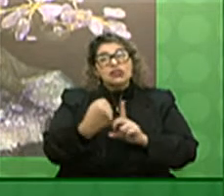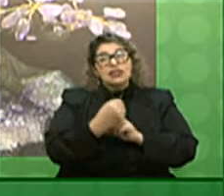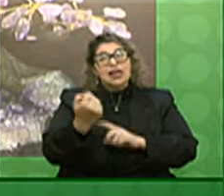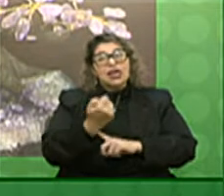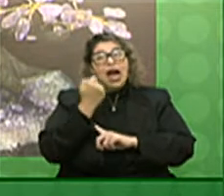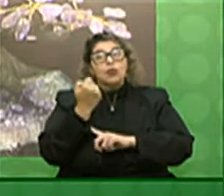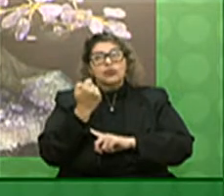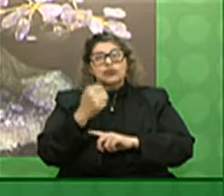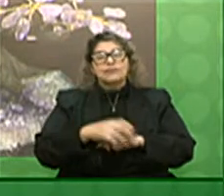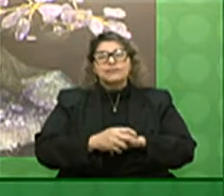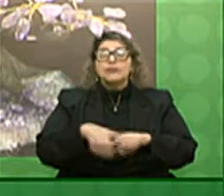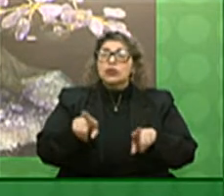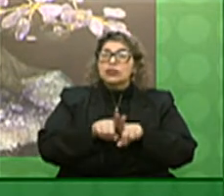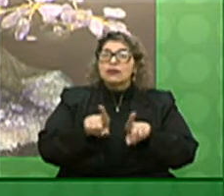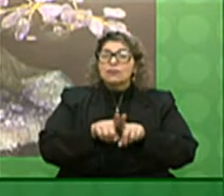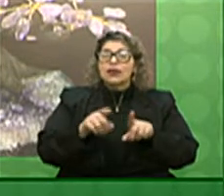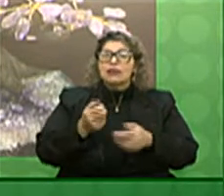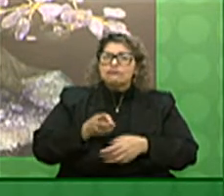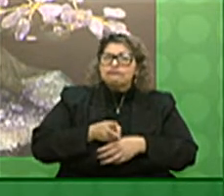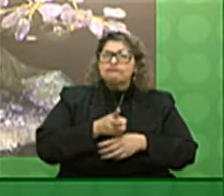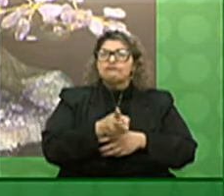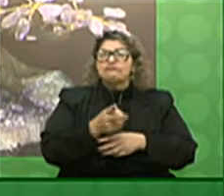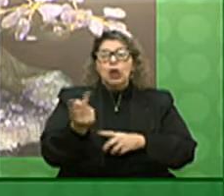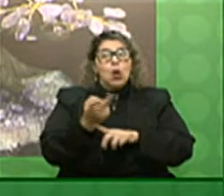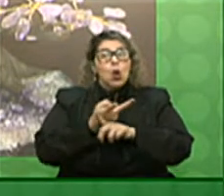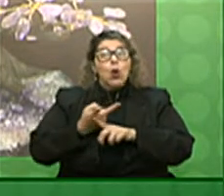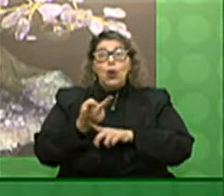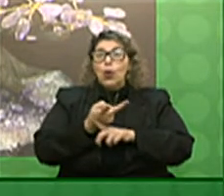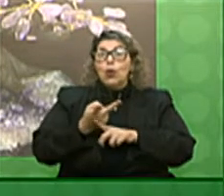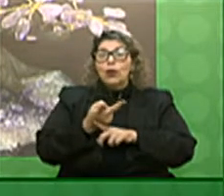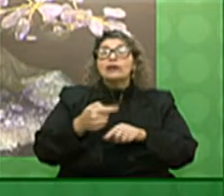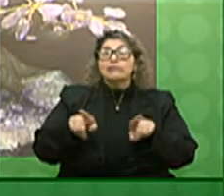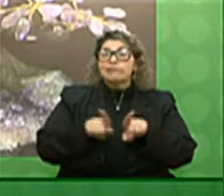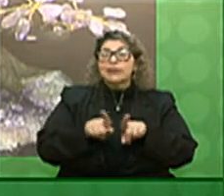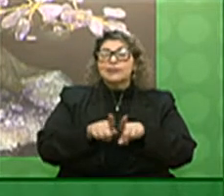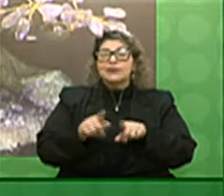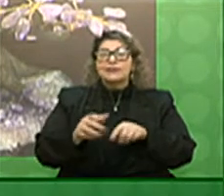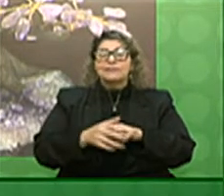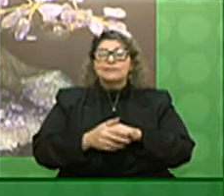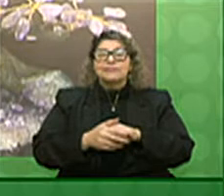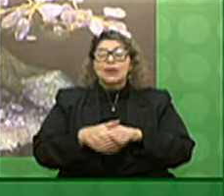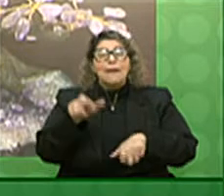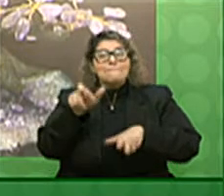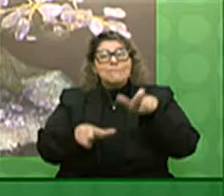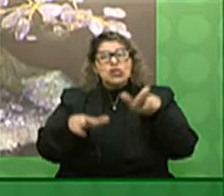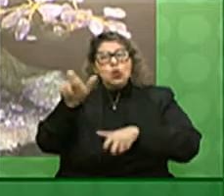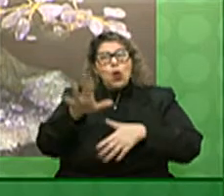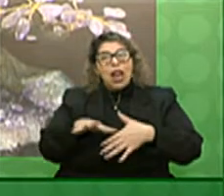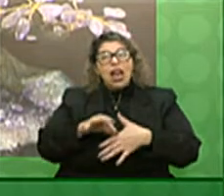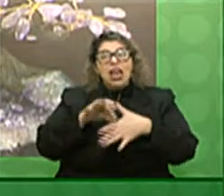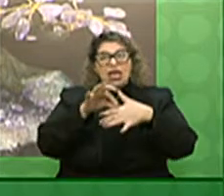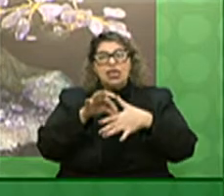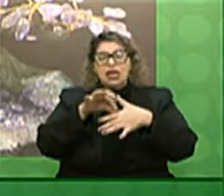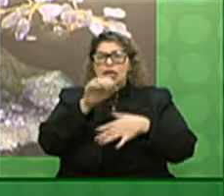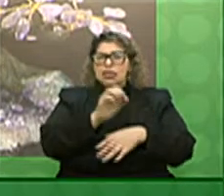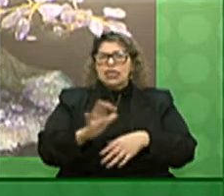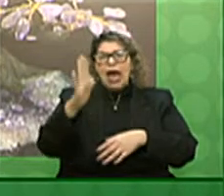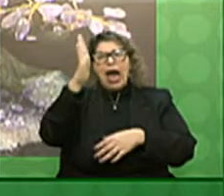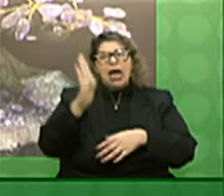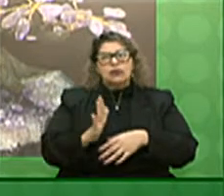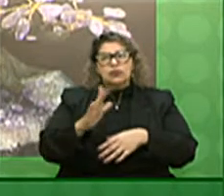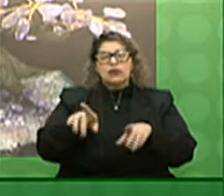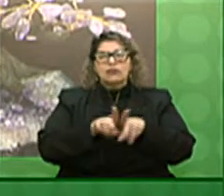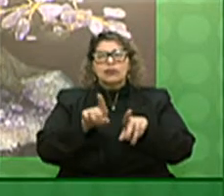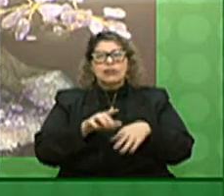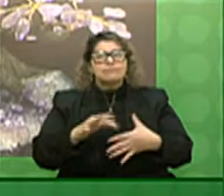gaúcha e também vamos seguir buscando trazer pessoas lideranças em nível nacional que